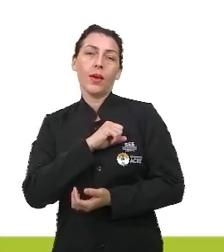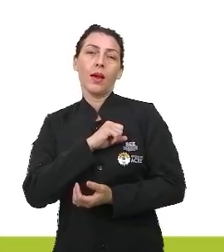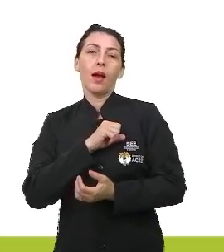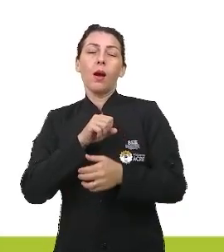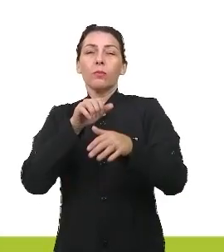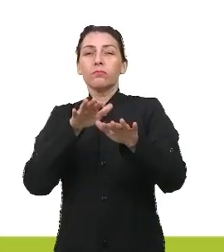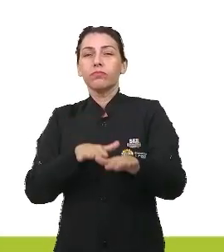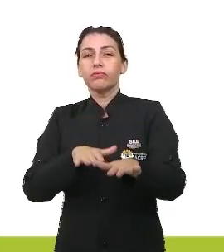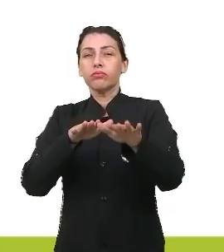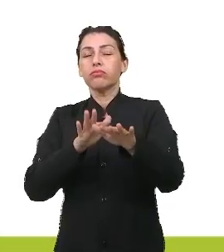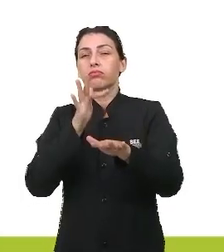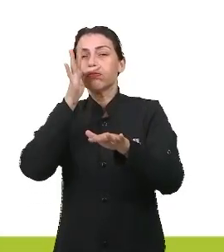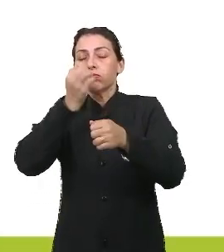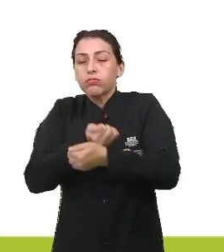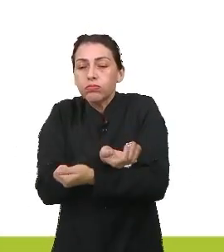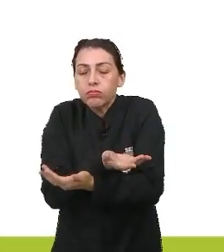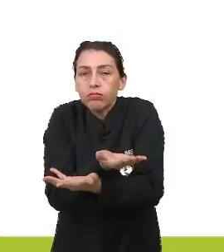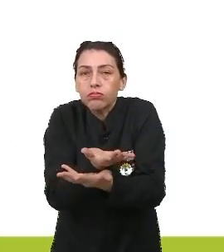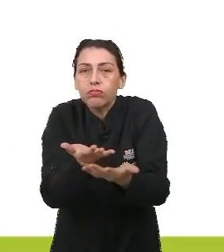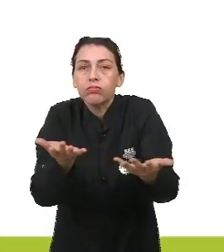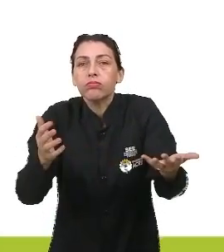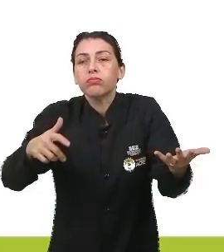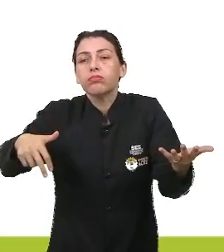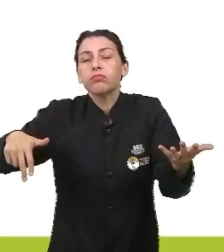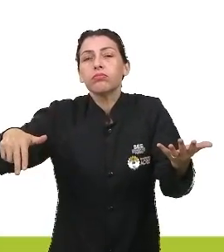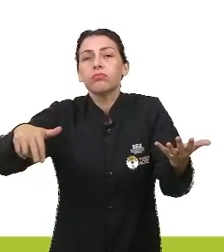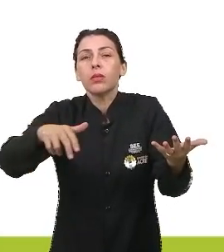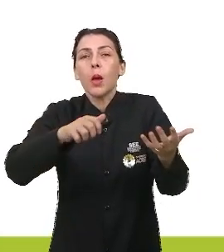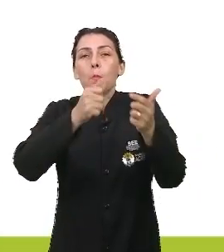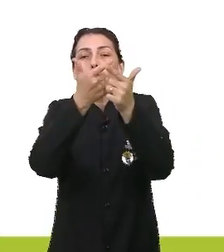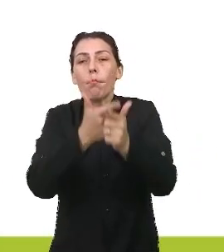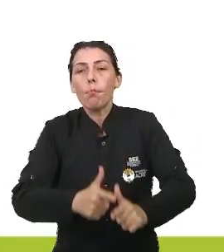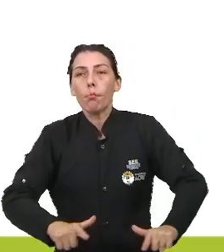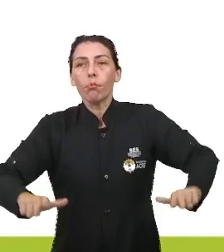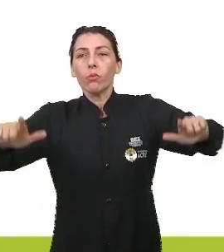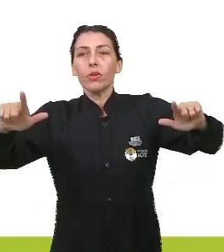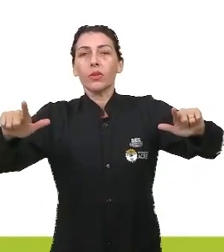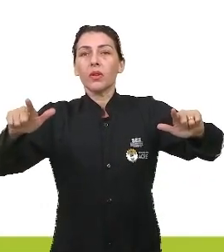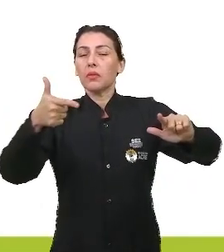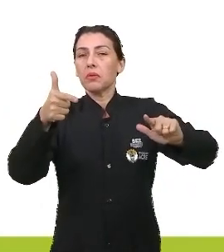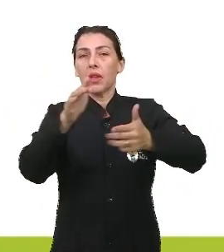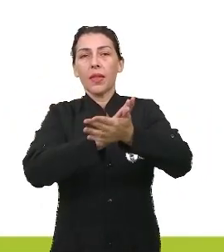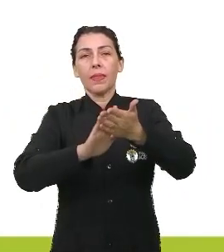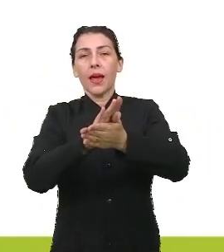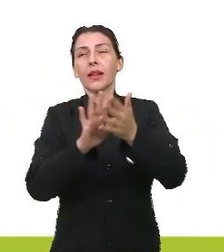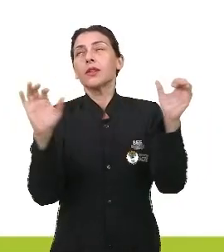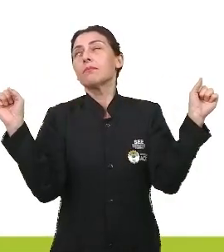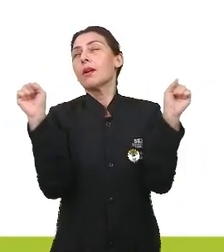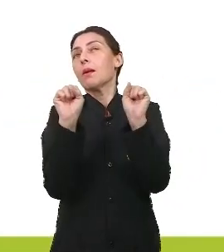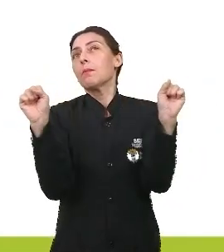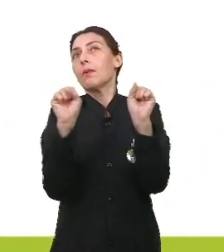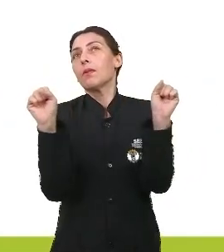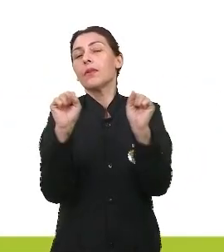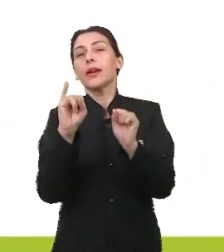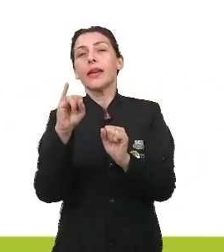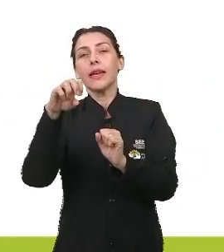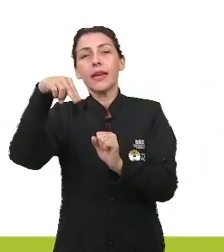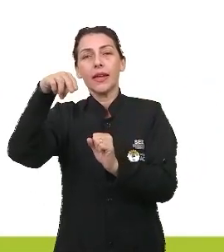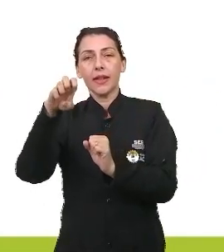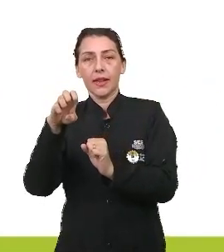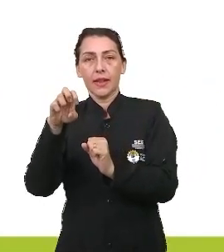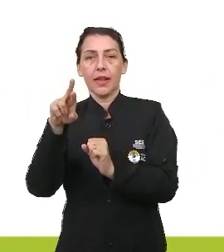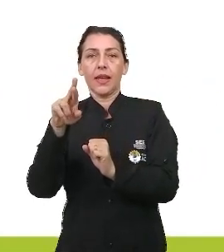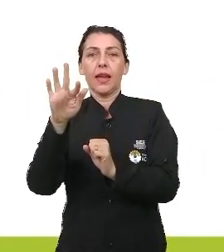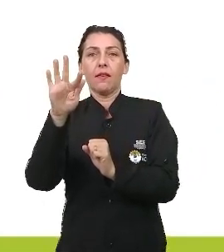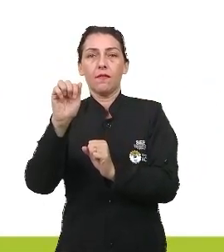de rosas vagando num deserto inefável de paixão. inefável, Aquilo que